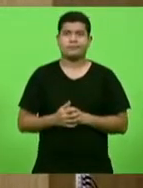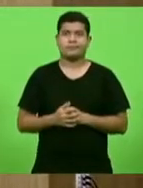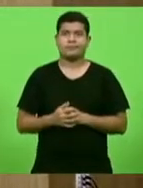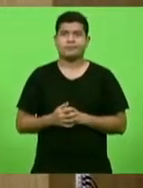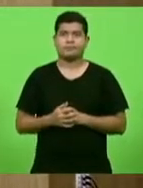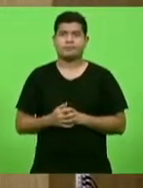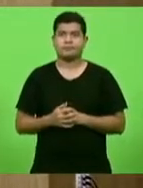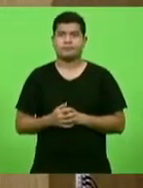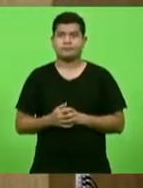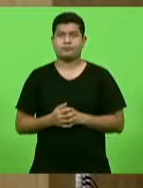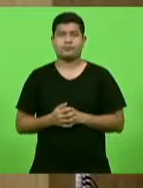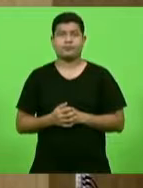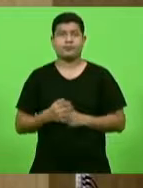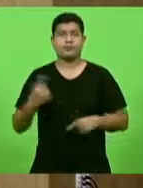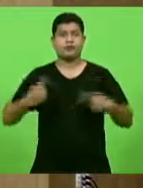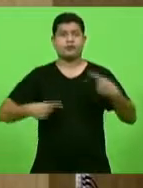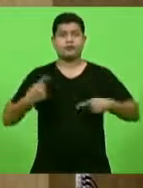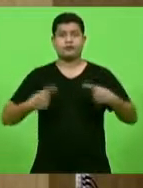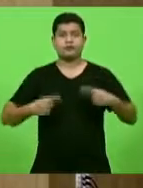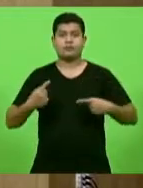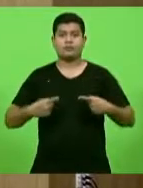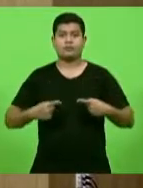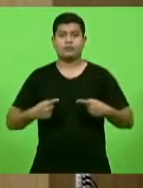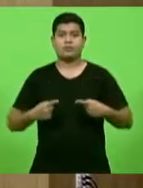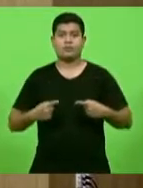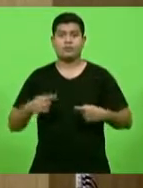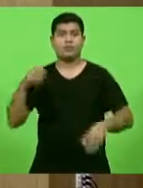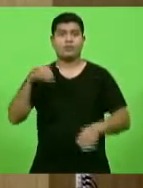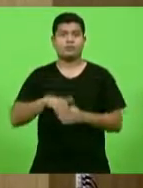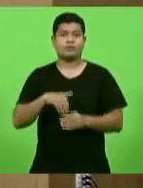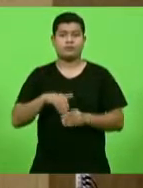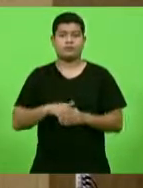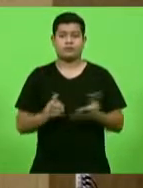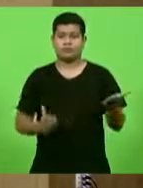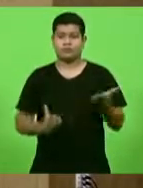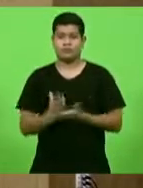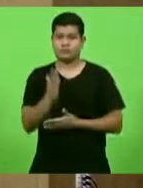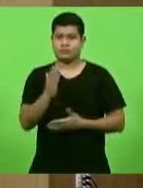Em discussão. contínuo de discussão. Em votação. Aprovado.